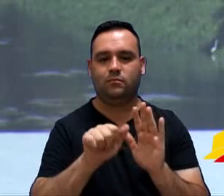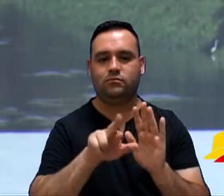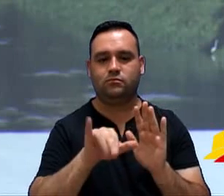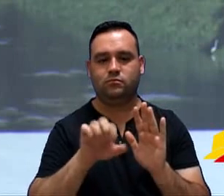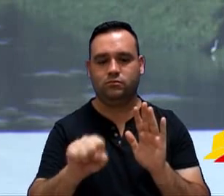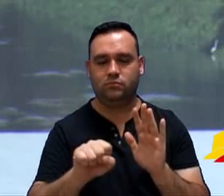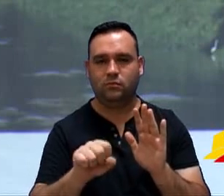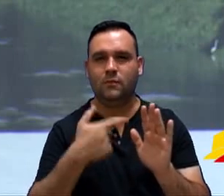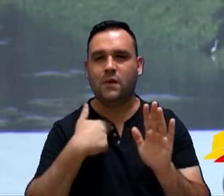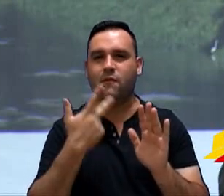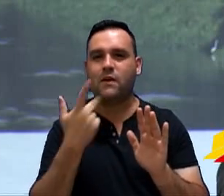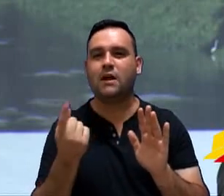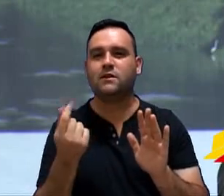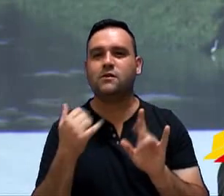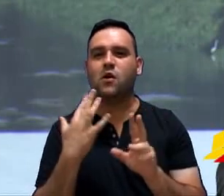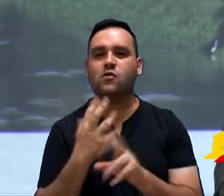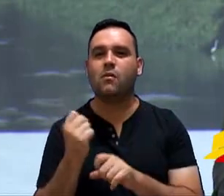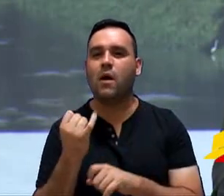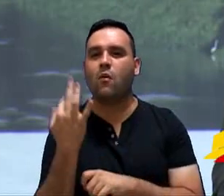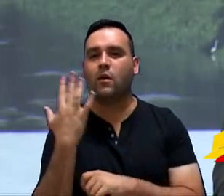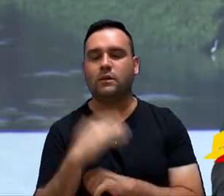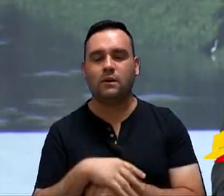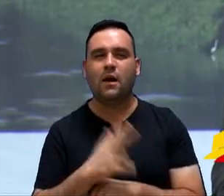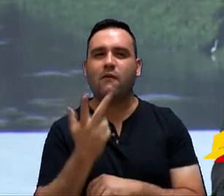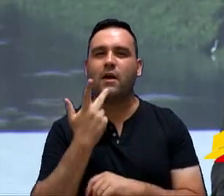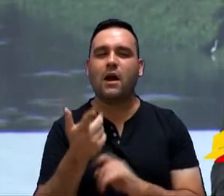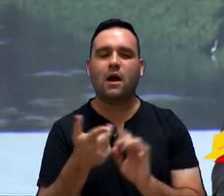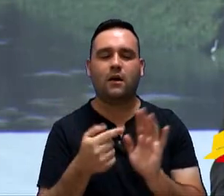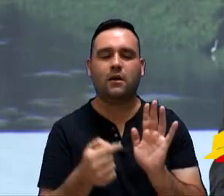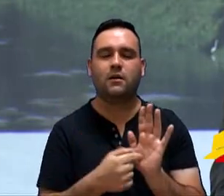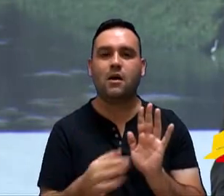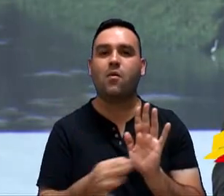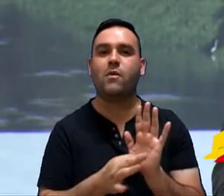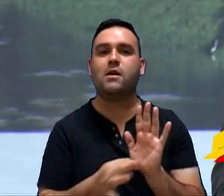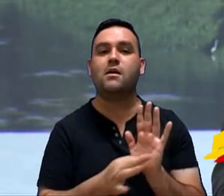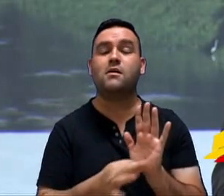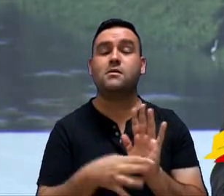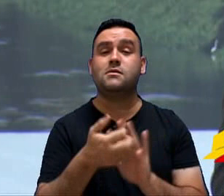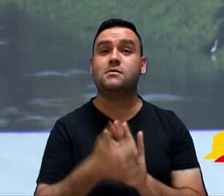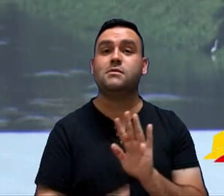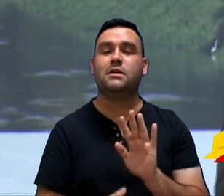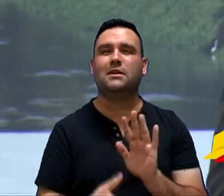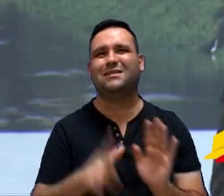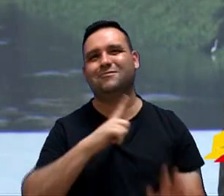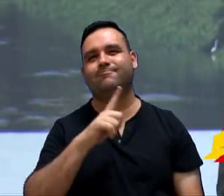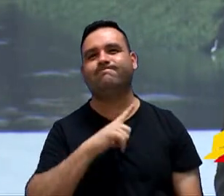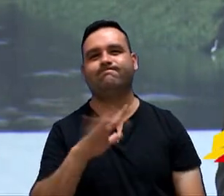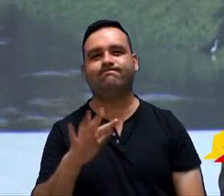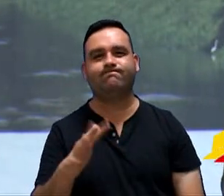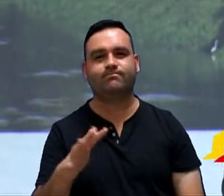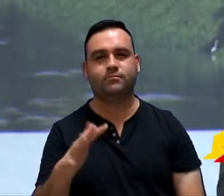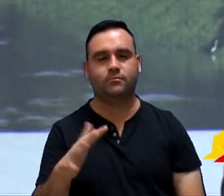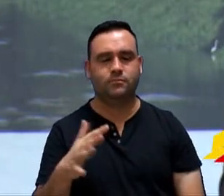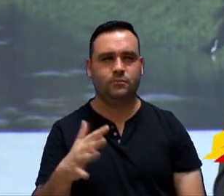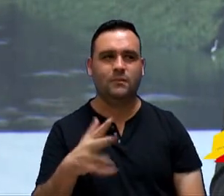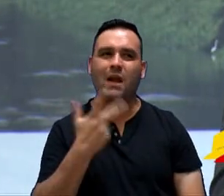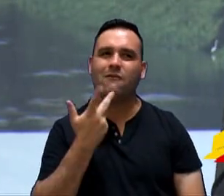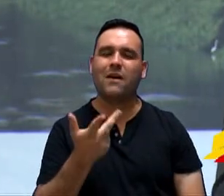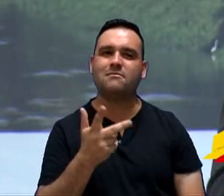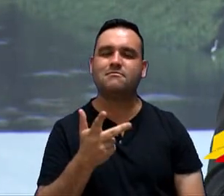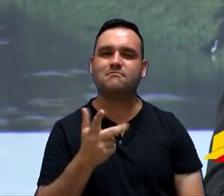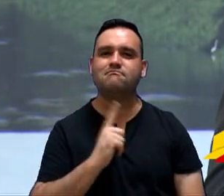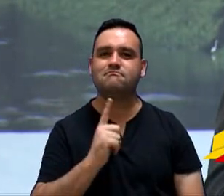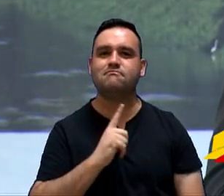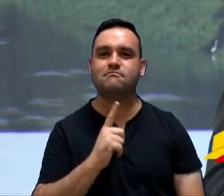só falar o valor aqui, vereador. Nesse parecer da Ares aqui, a gente está falando de alguns... Eles falam de